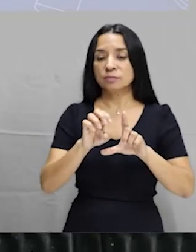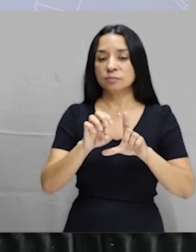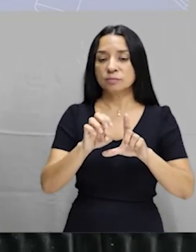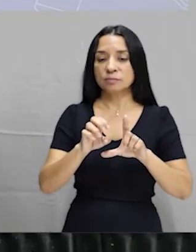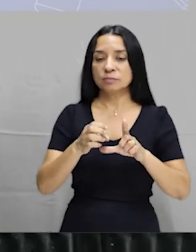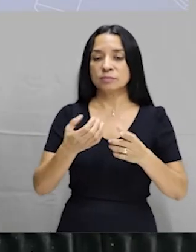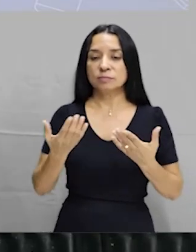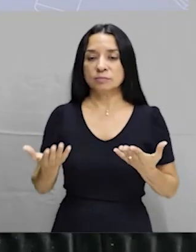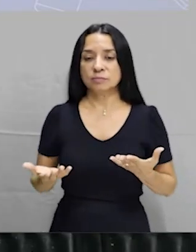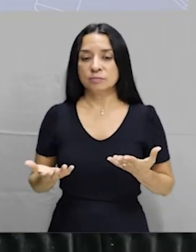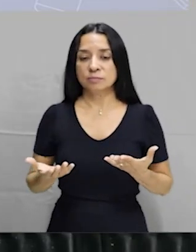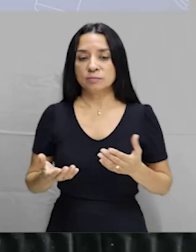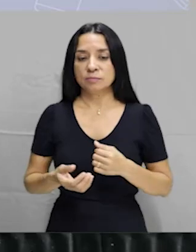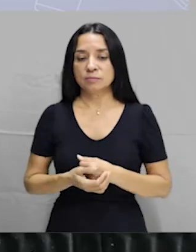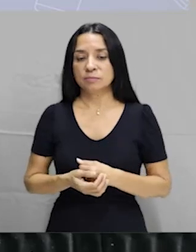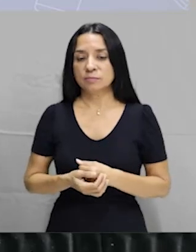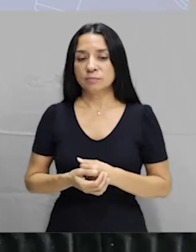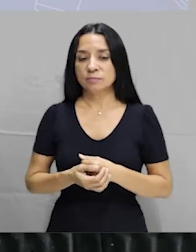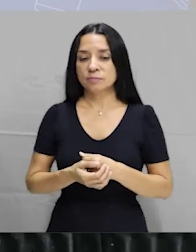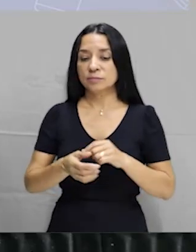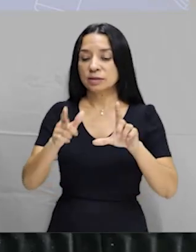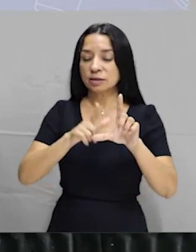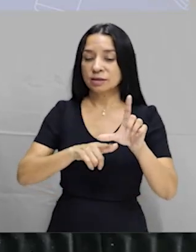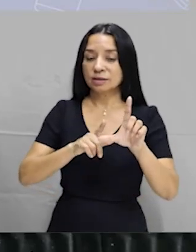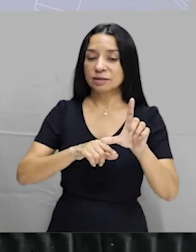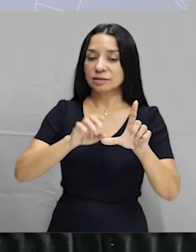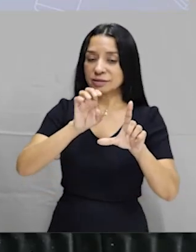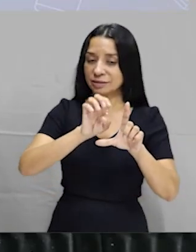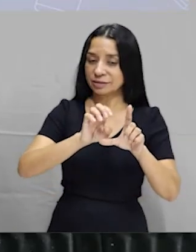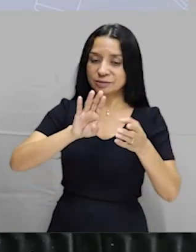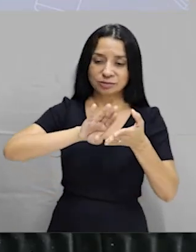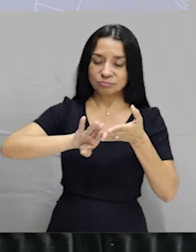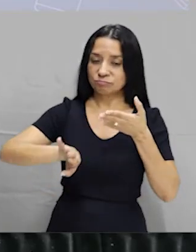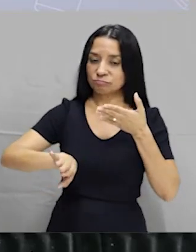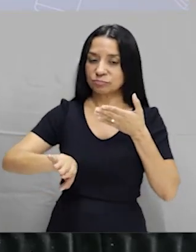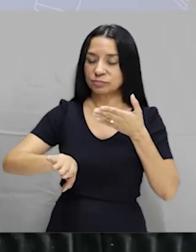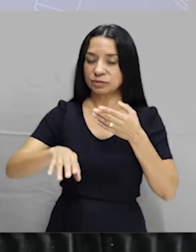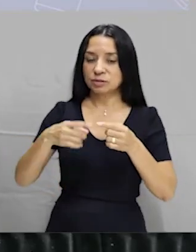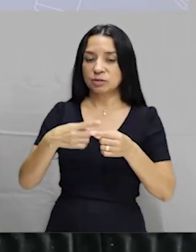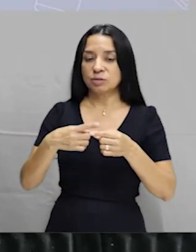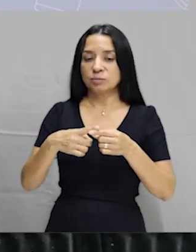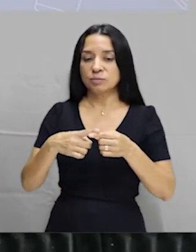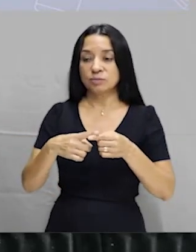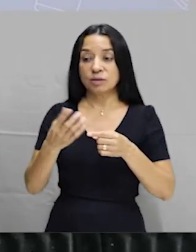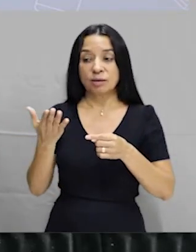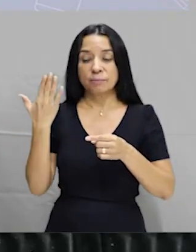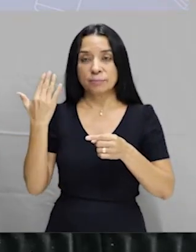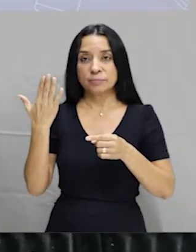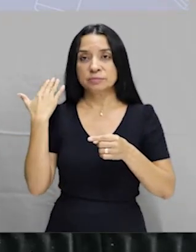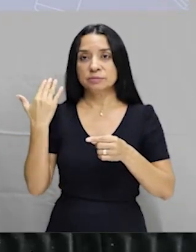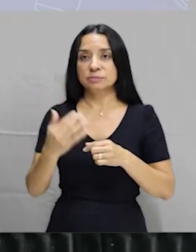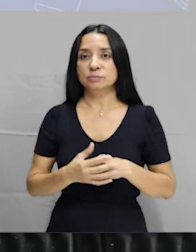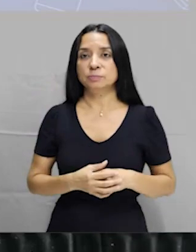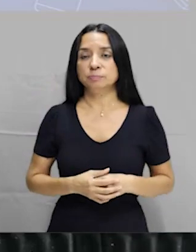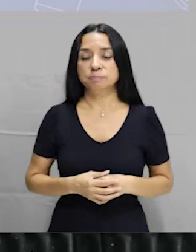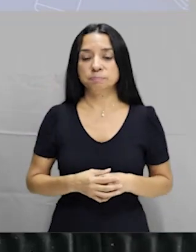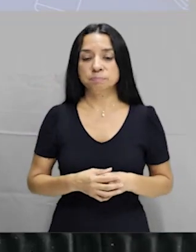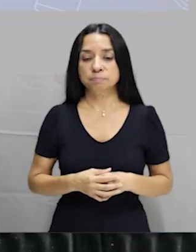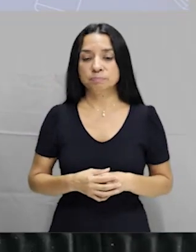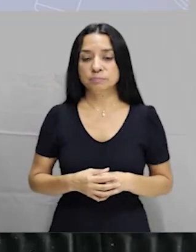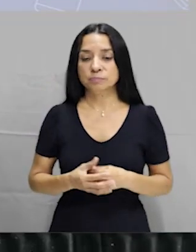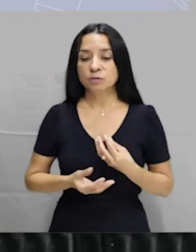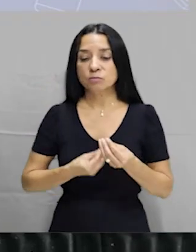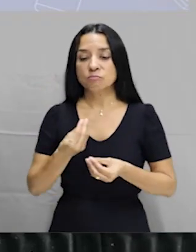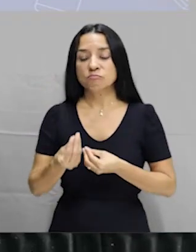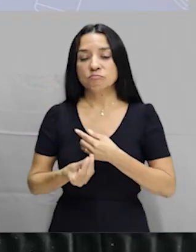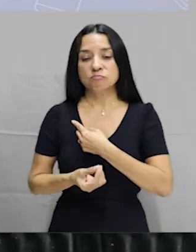Tendria, eu já tiro da jogada, porque tendria é passado, tendria é passado. Então,